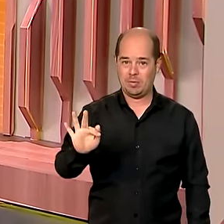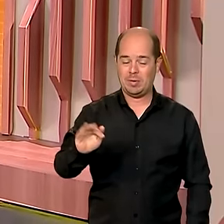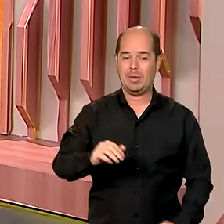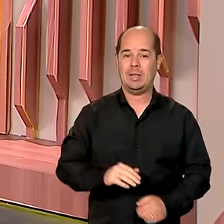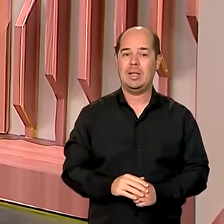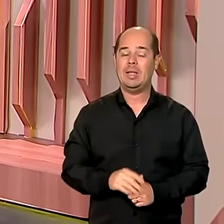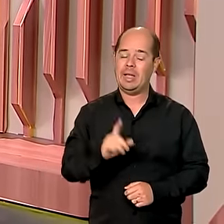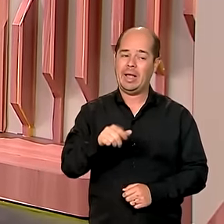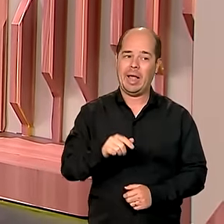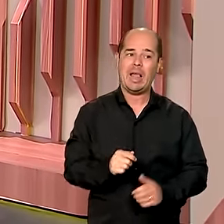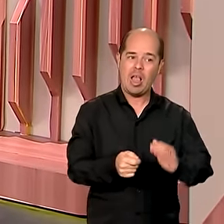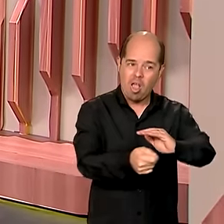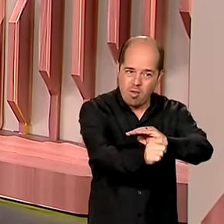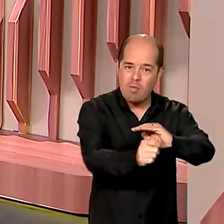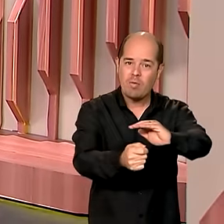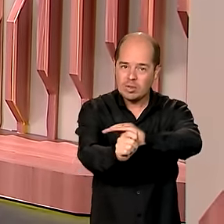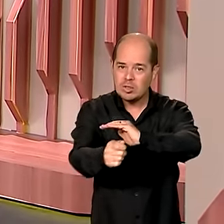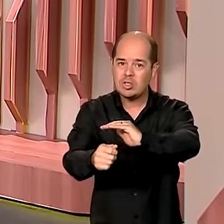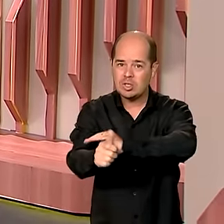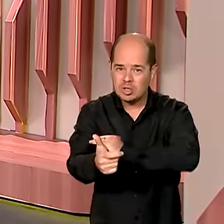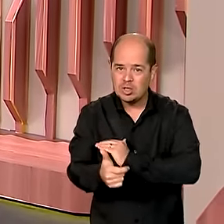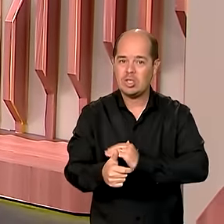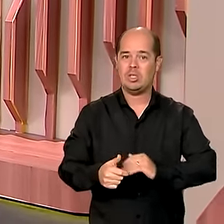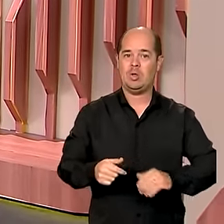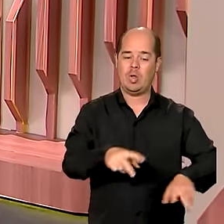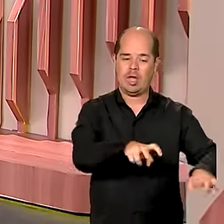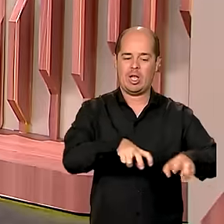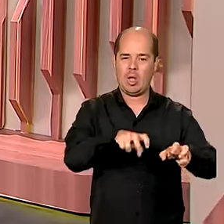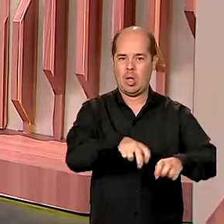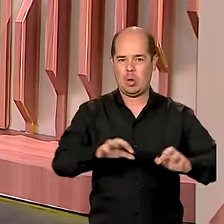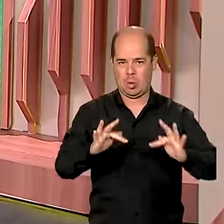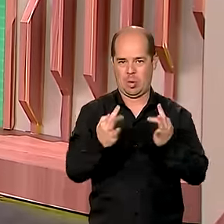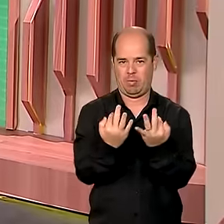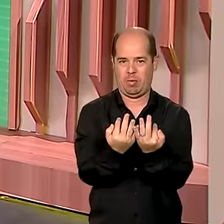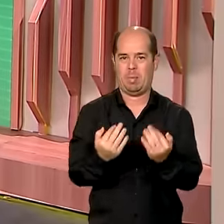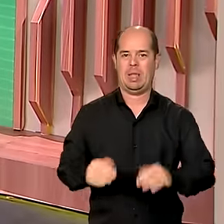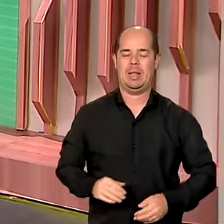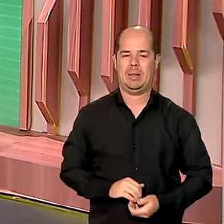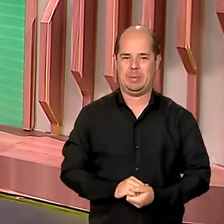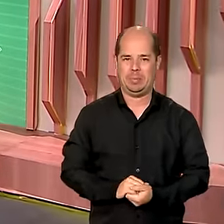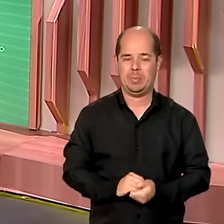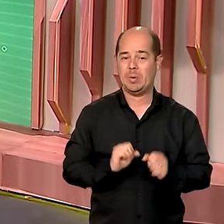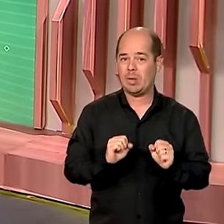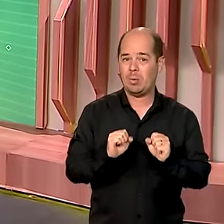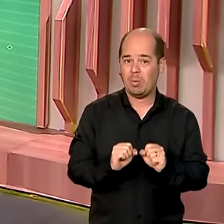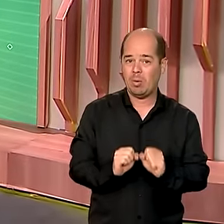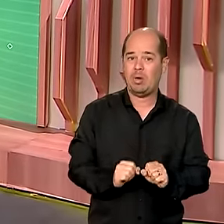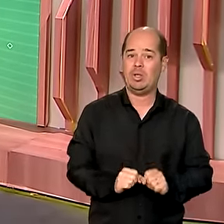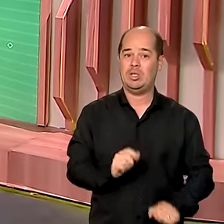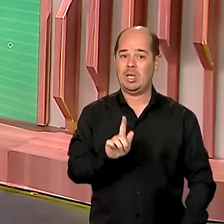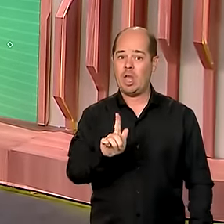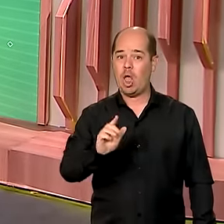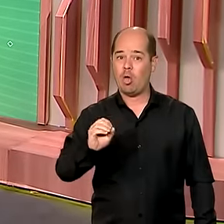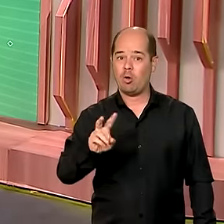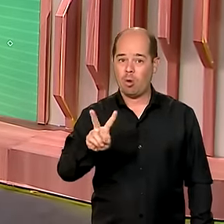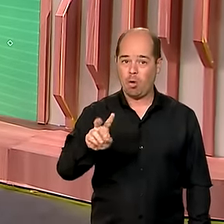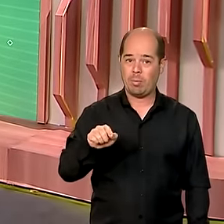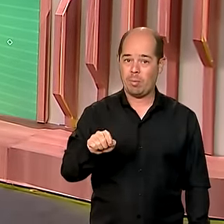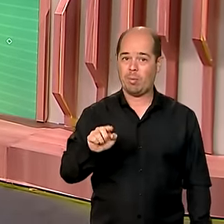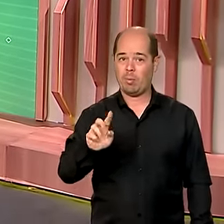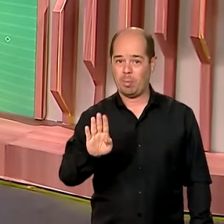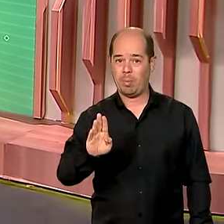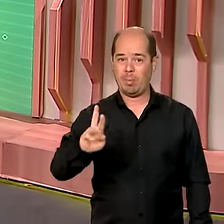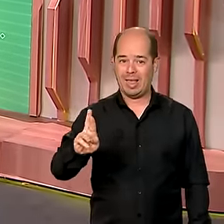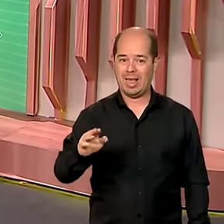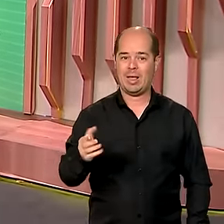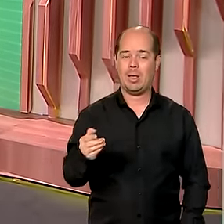serem investidos na agricultura familiar. E você sabe que basta acessar gov.br barra comunica.br para saber